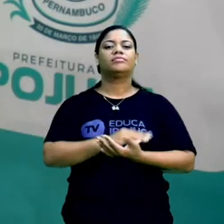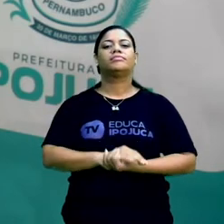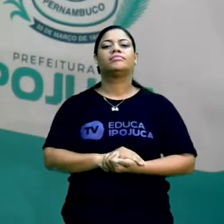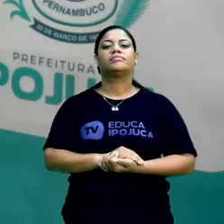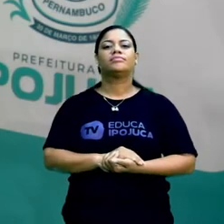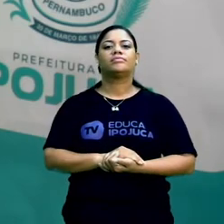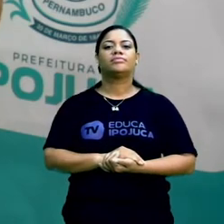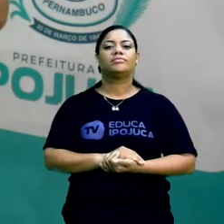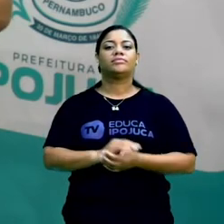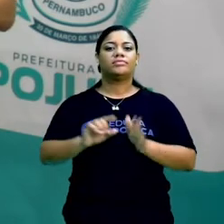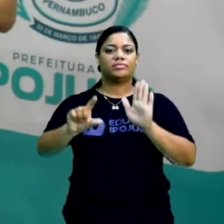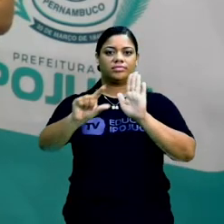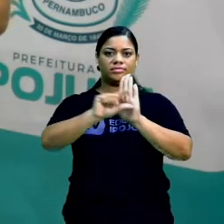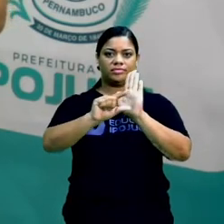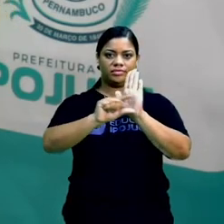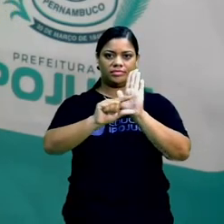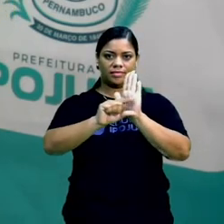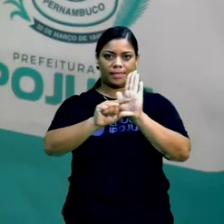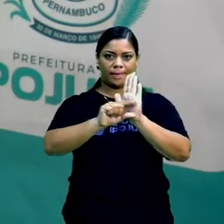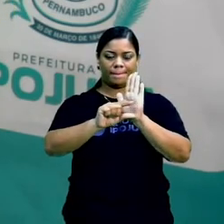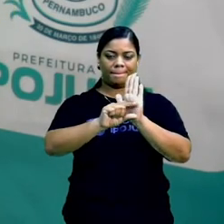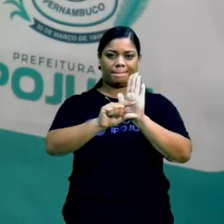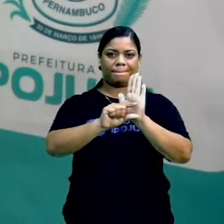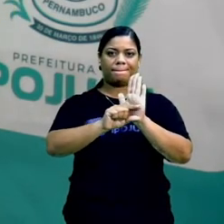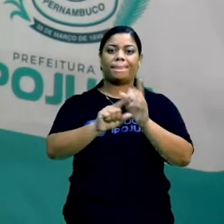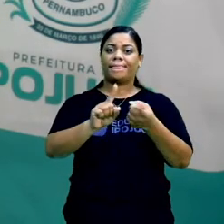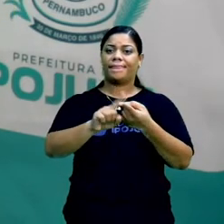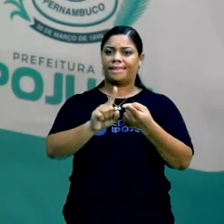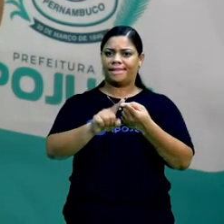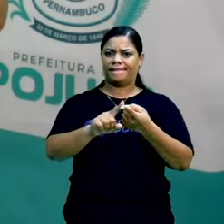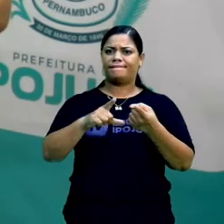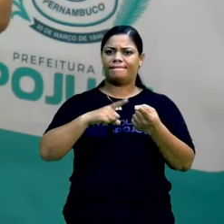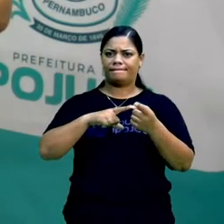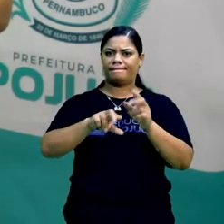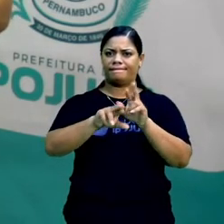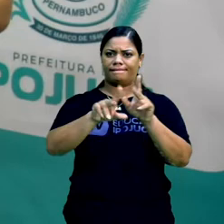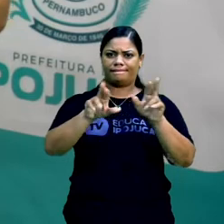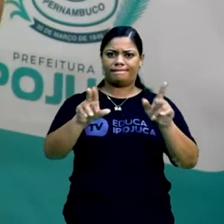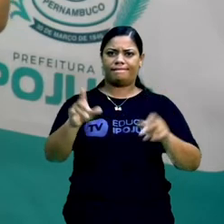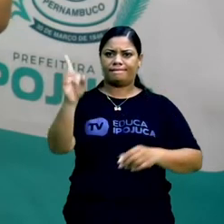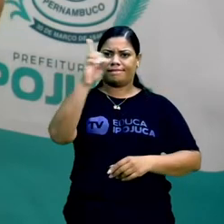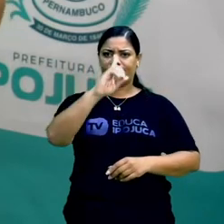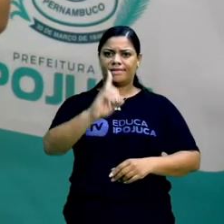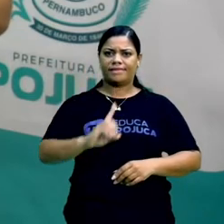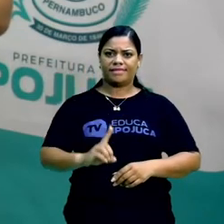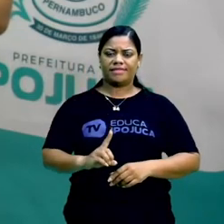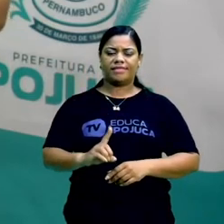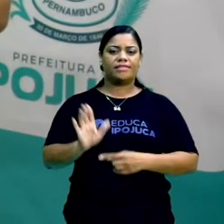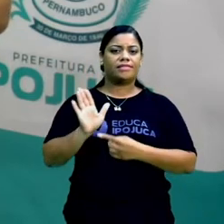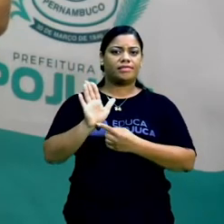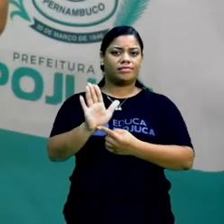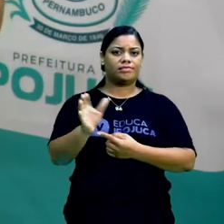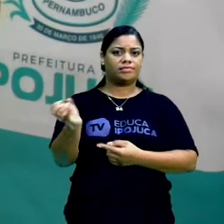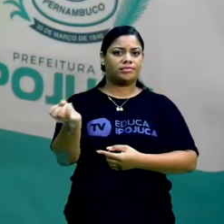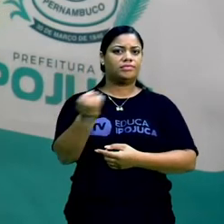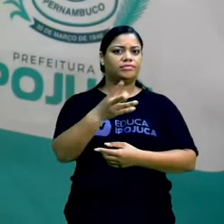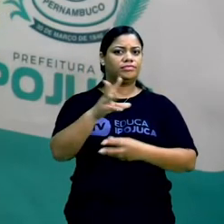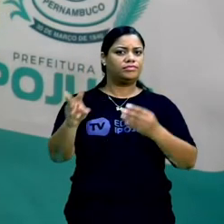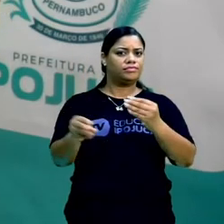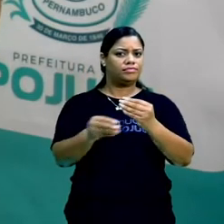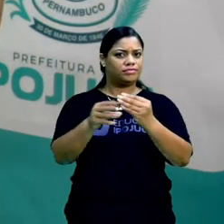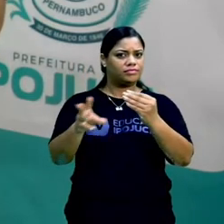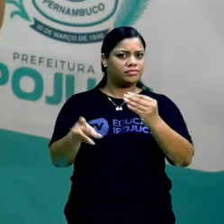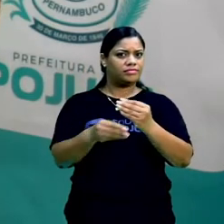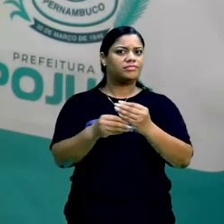No último parágrafo que a gente vai analisar, eu também trouxe vários trechos aí em amarelo que vai trazer para a gente novas informações.